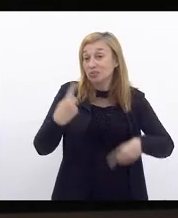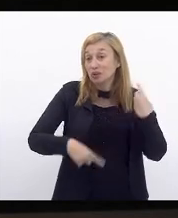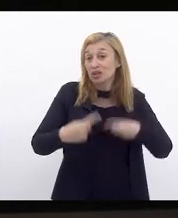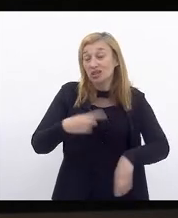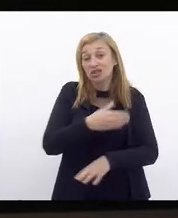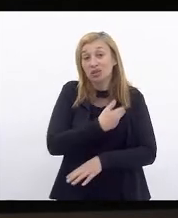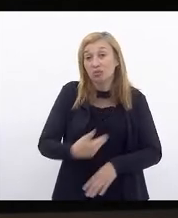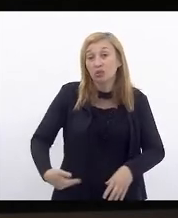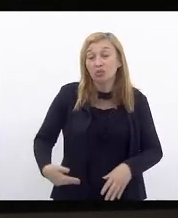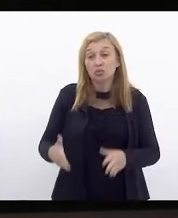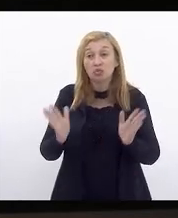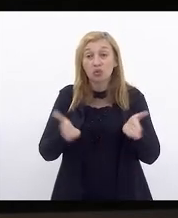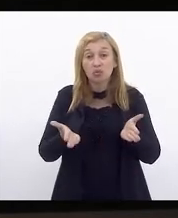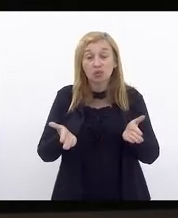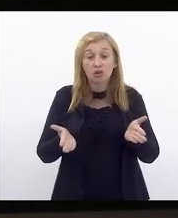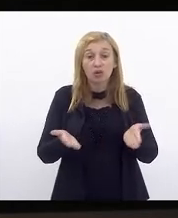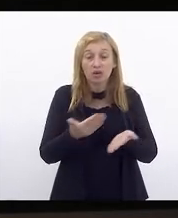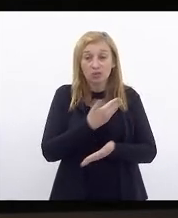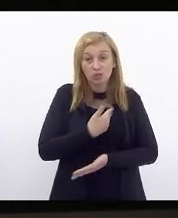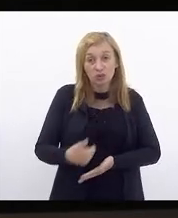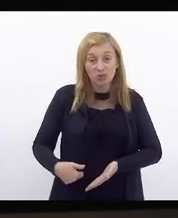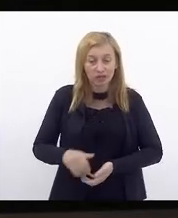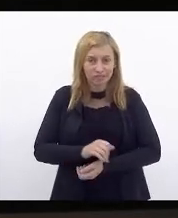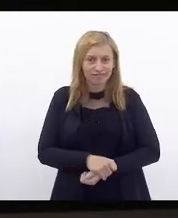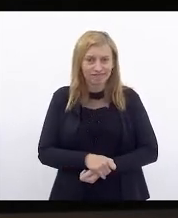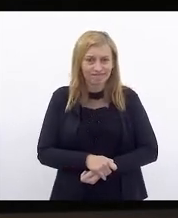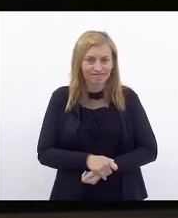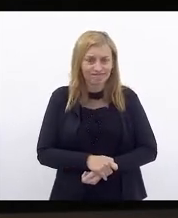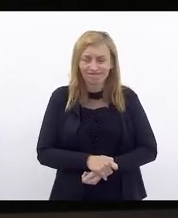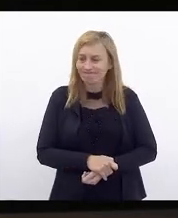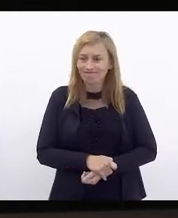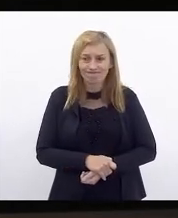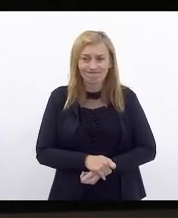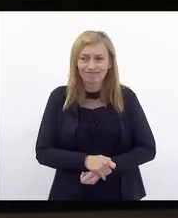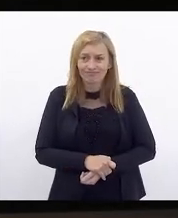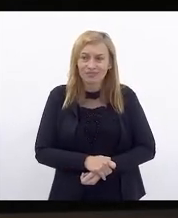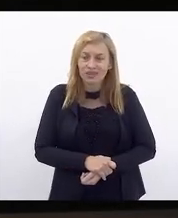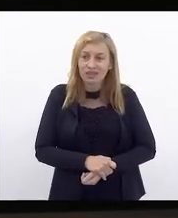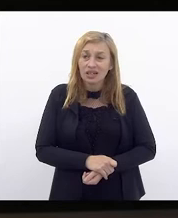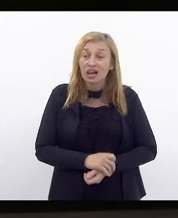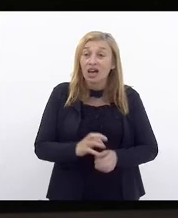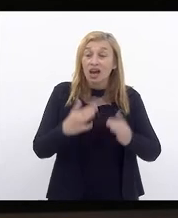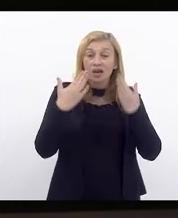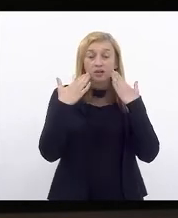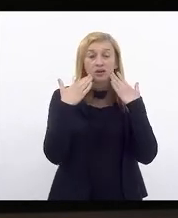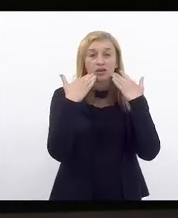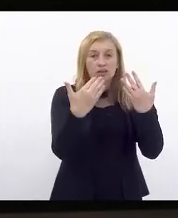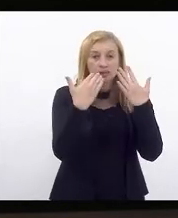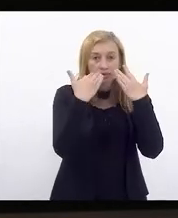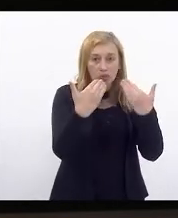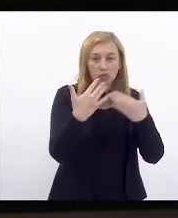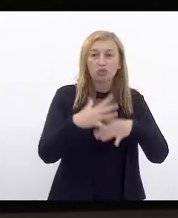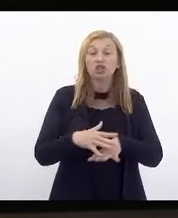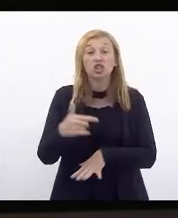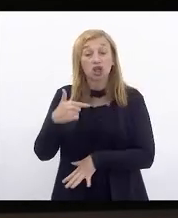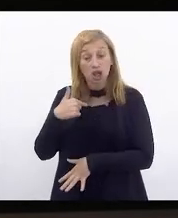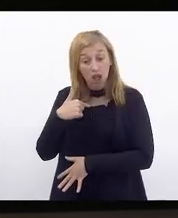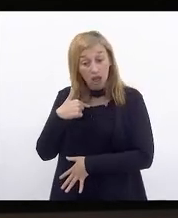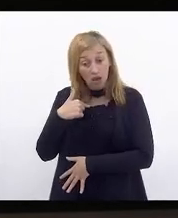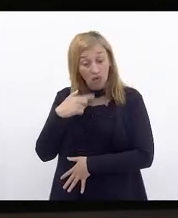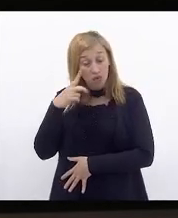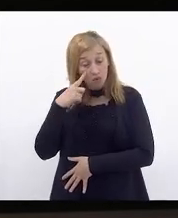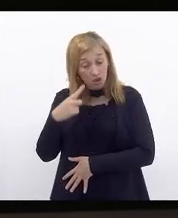pelo governo atual. Há um descompasso. as audiências públicas que eu tenho